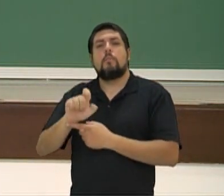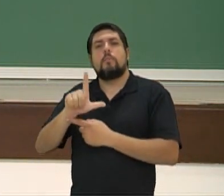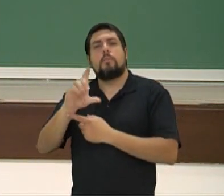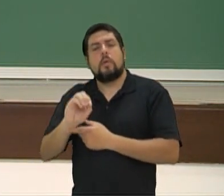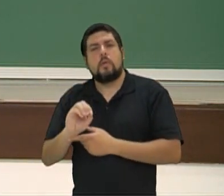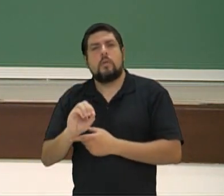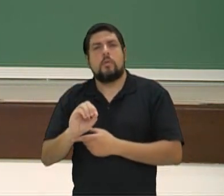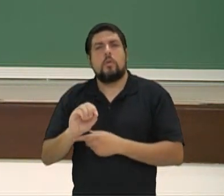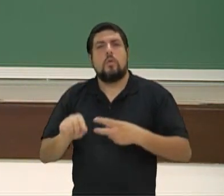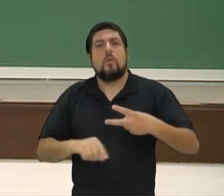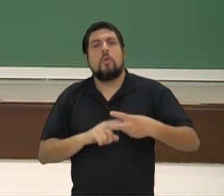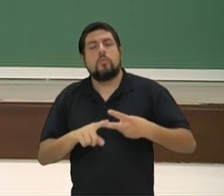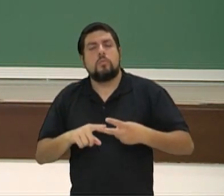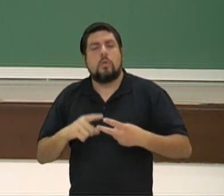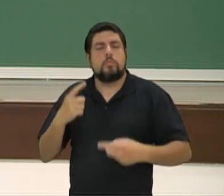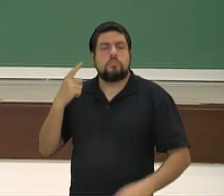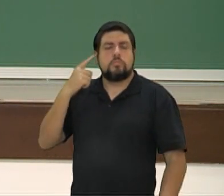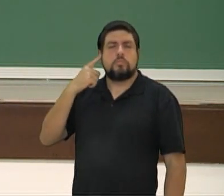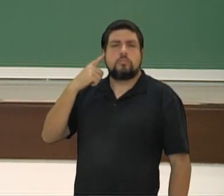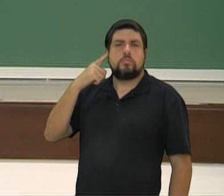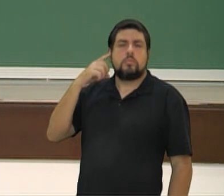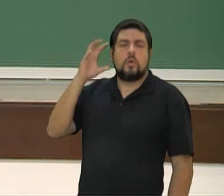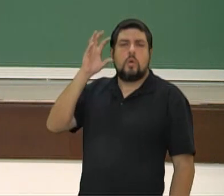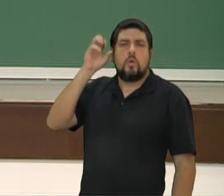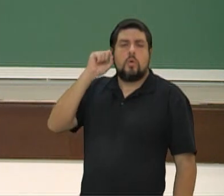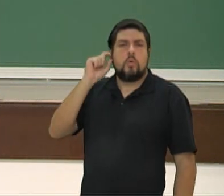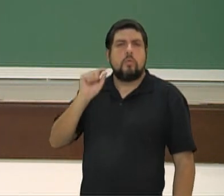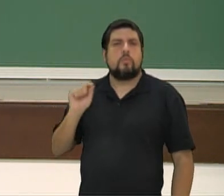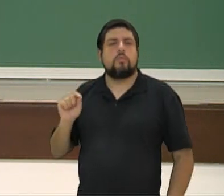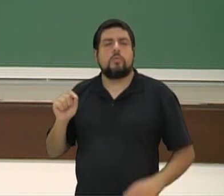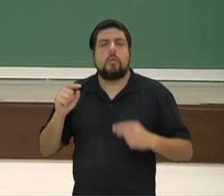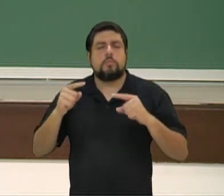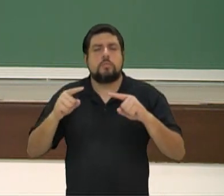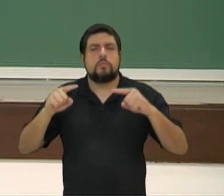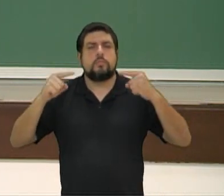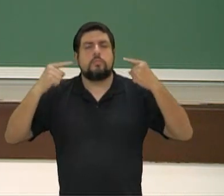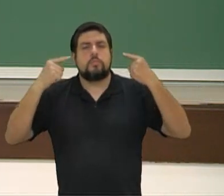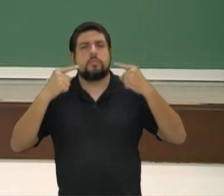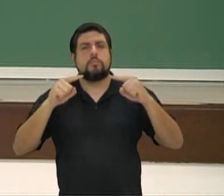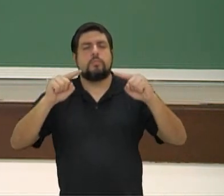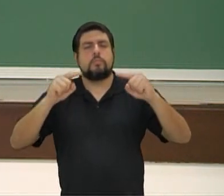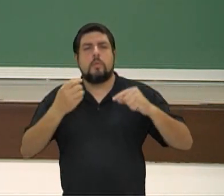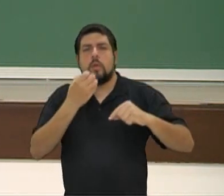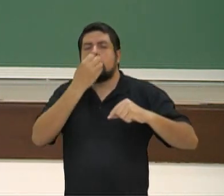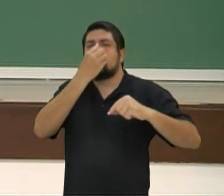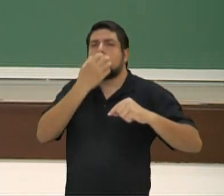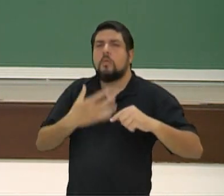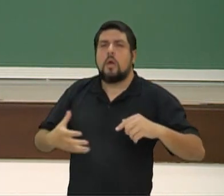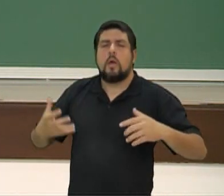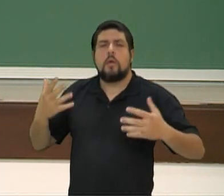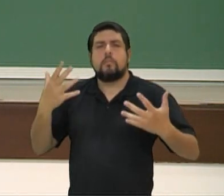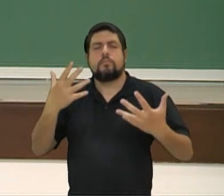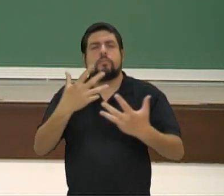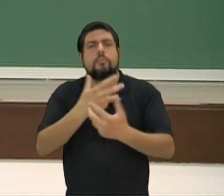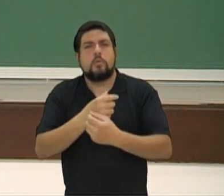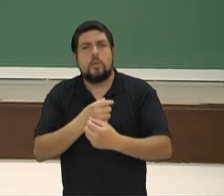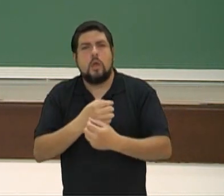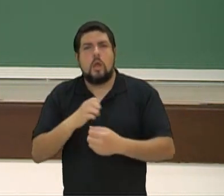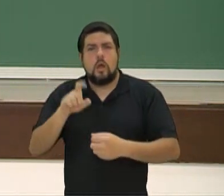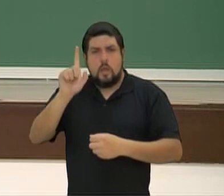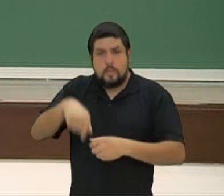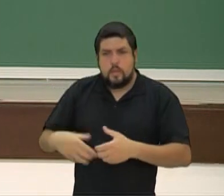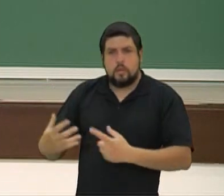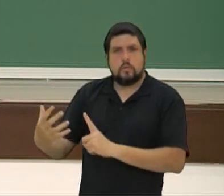harmônico aos nossos ouvidos. Mas, na verdade, a acaba se fechando para o que nós vamos chamar de, pode ser no sentido de